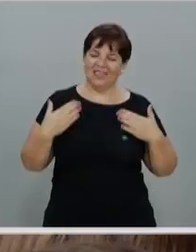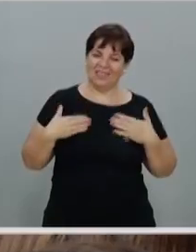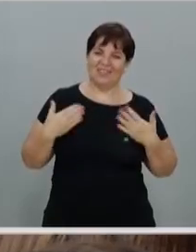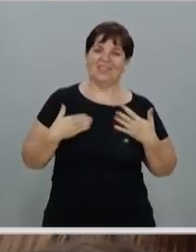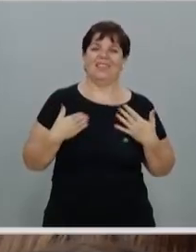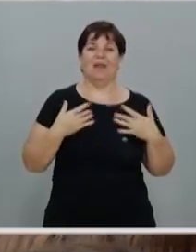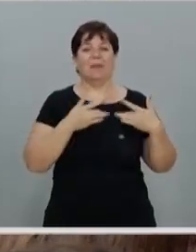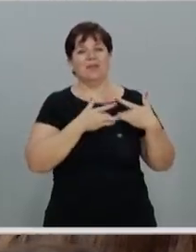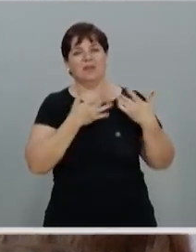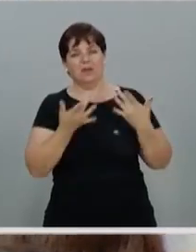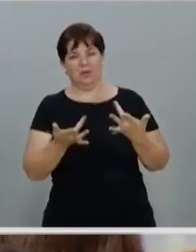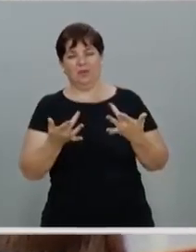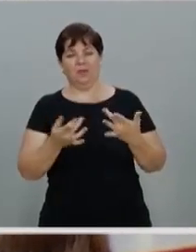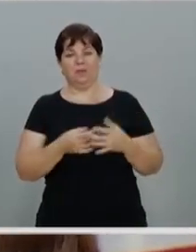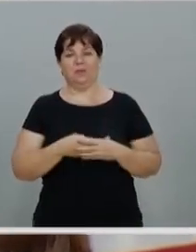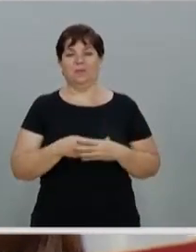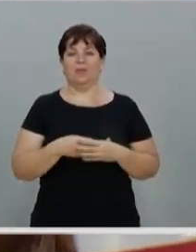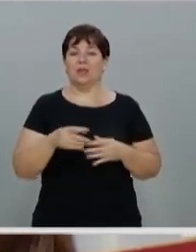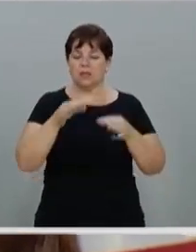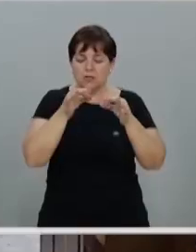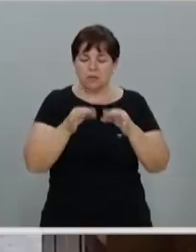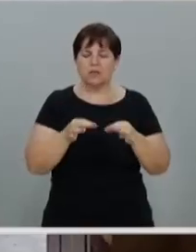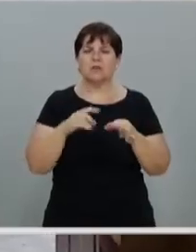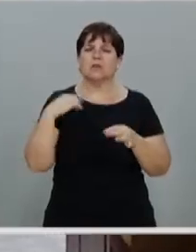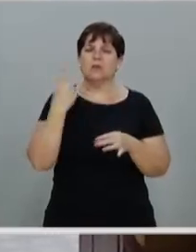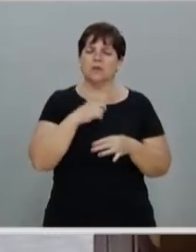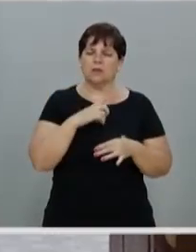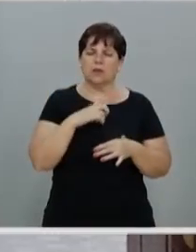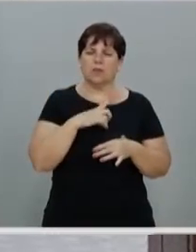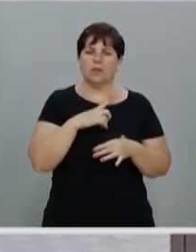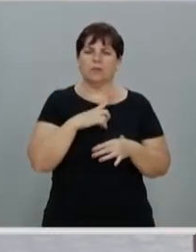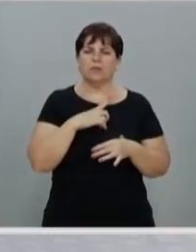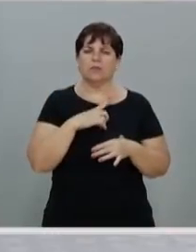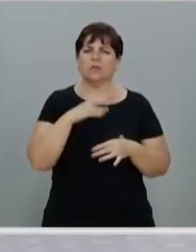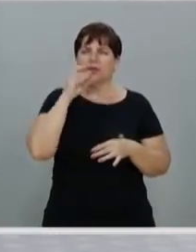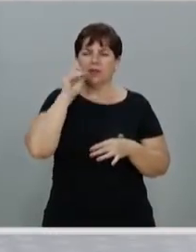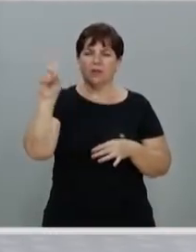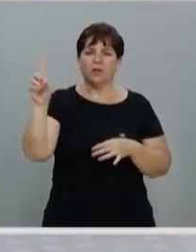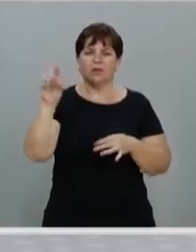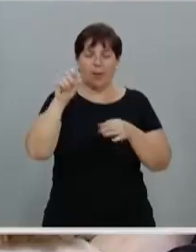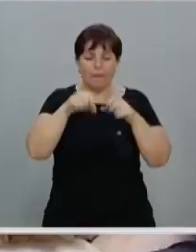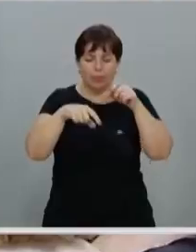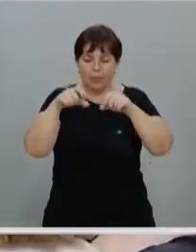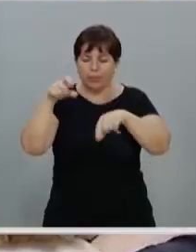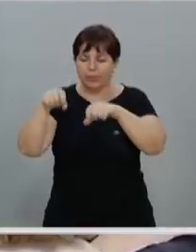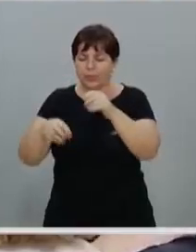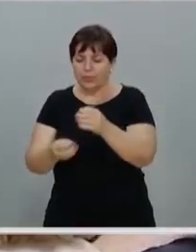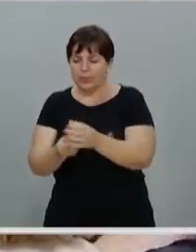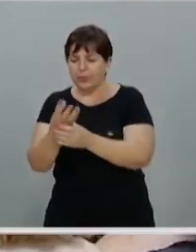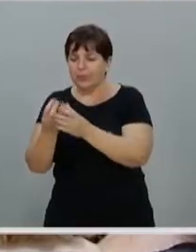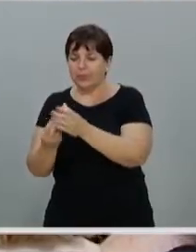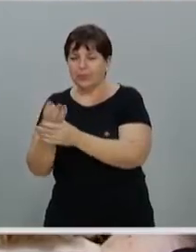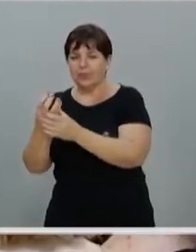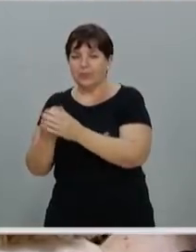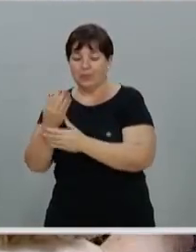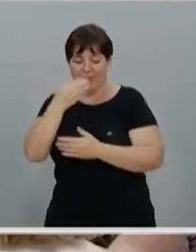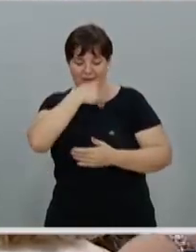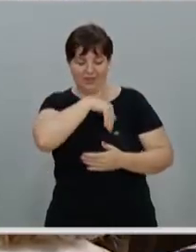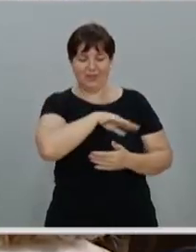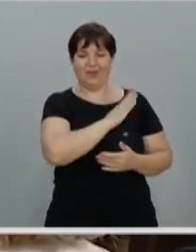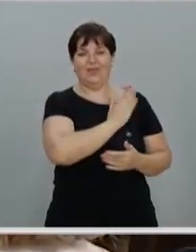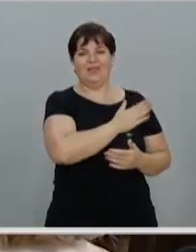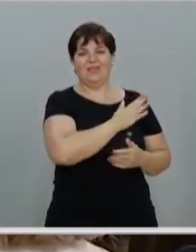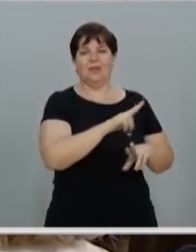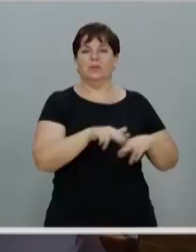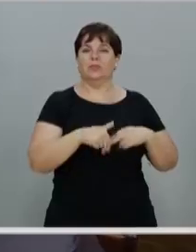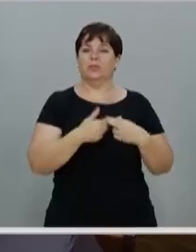de misericórdia. Essa é a certeza do que Deus vai plantando no nosso coração no dia de hoje. Por isso, meus